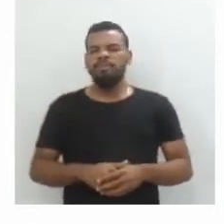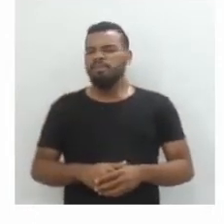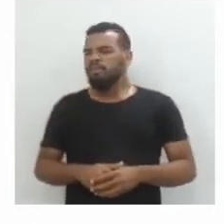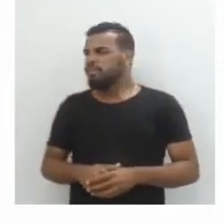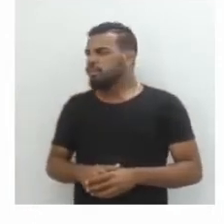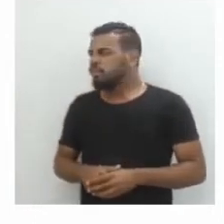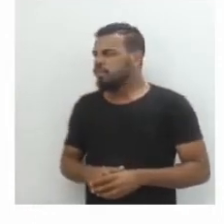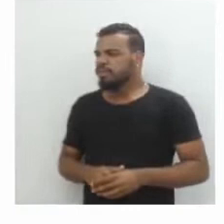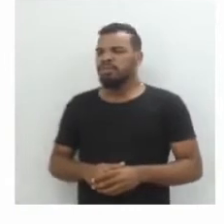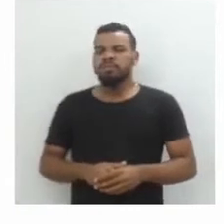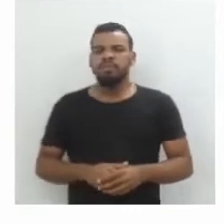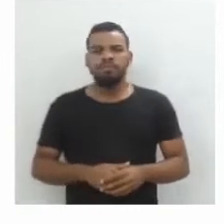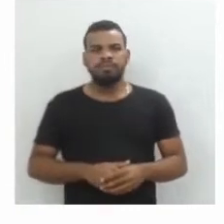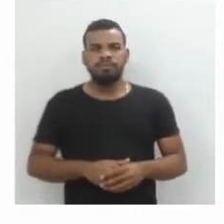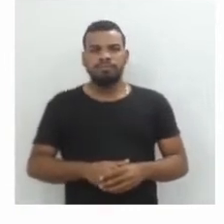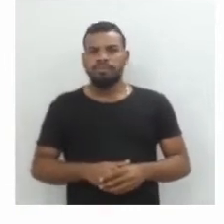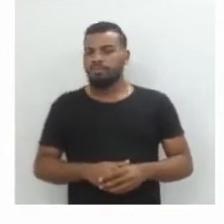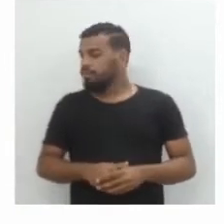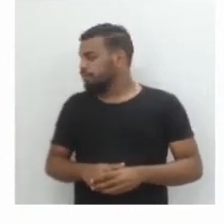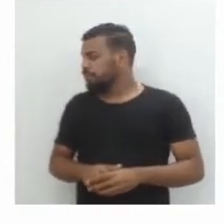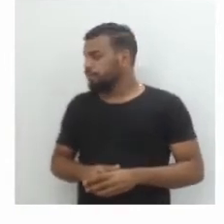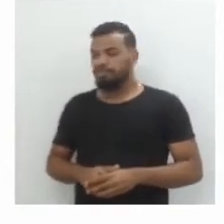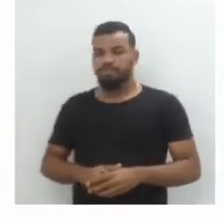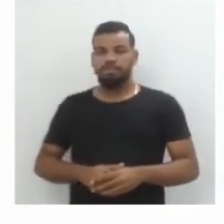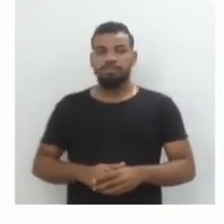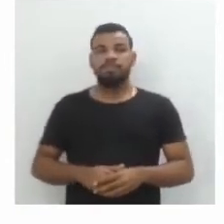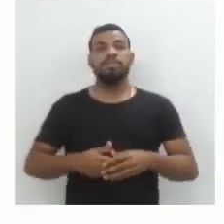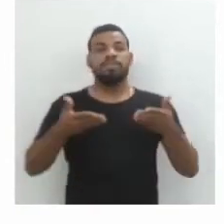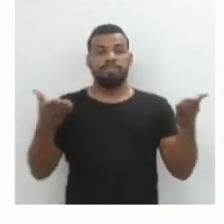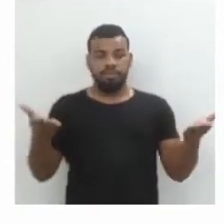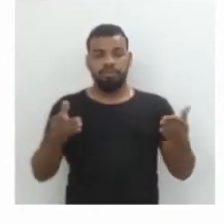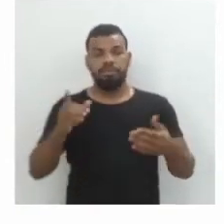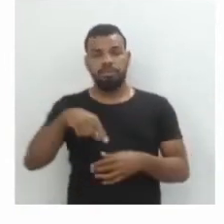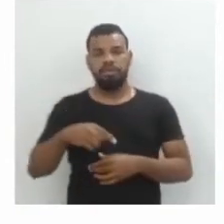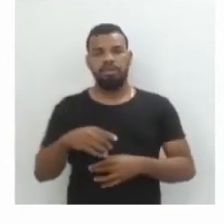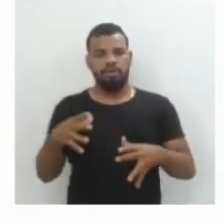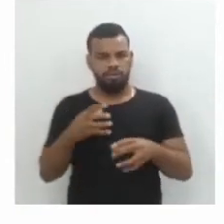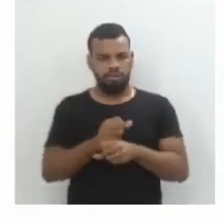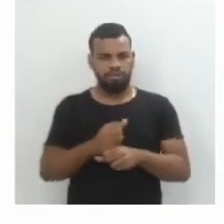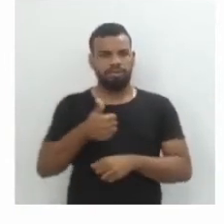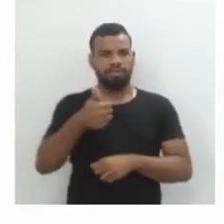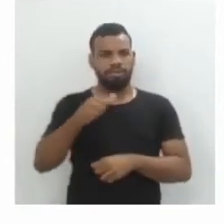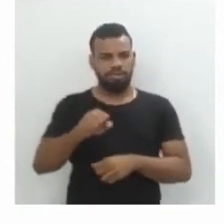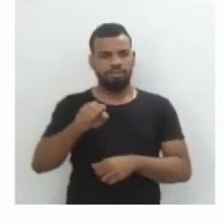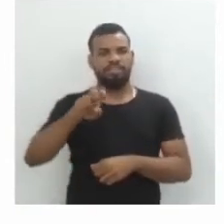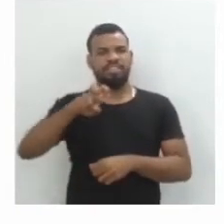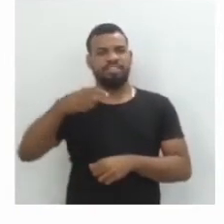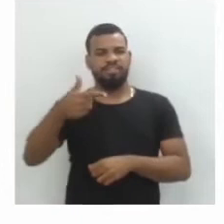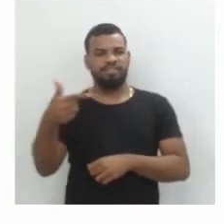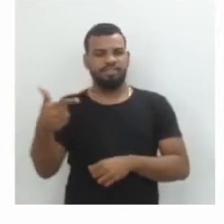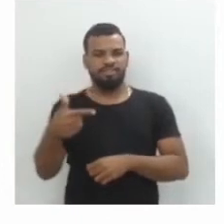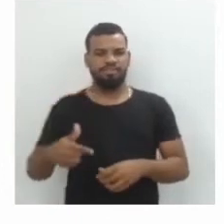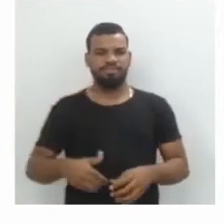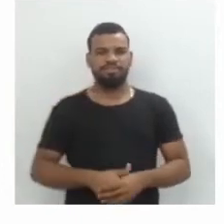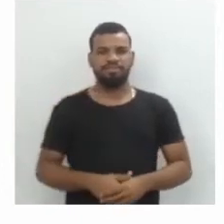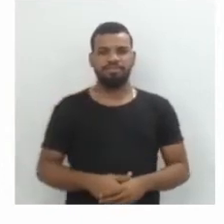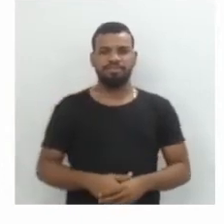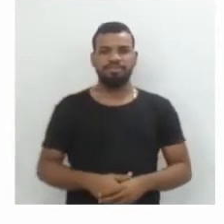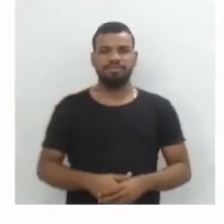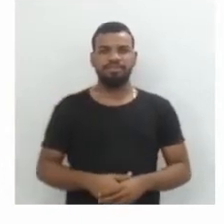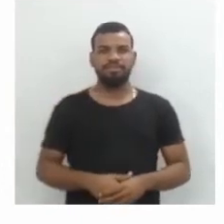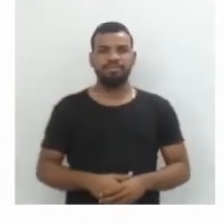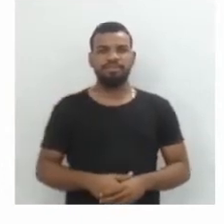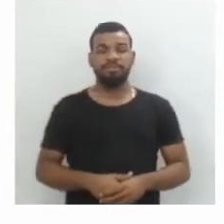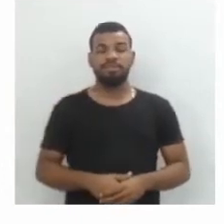desse terceiro ano, que foi R$882,00. Então o montante é R$18.522,00. Ou seja,